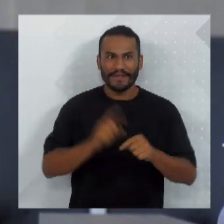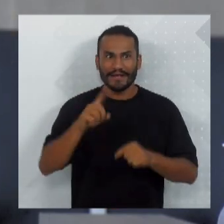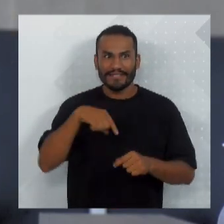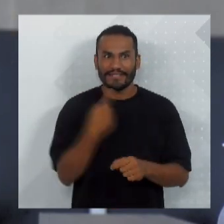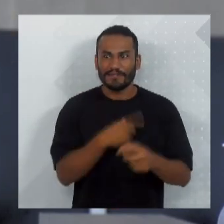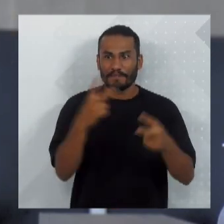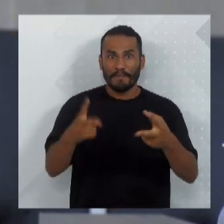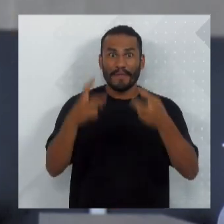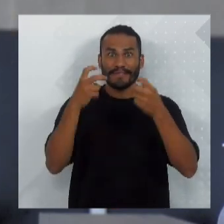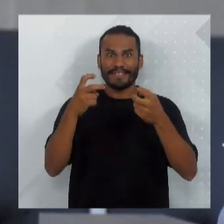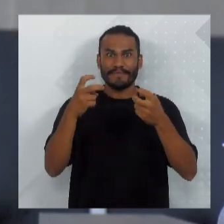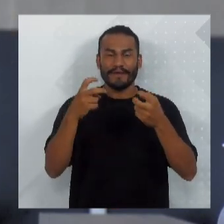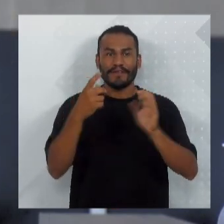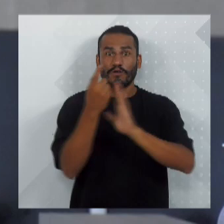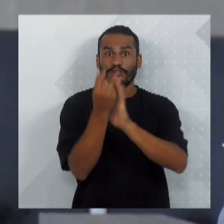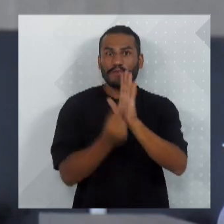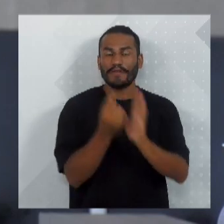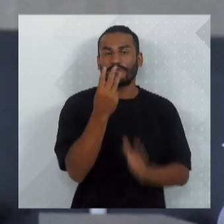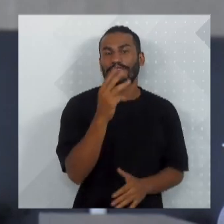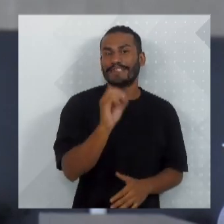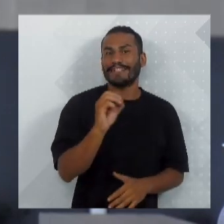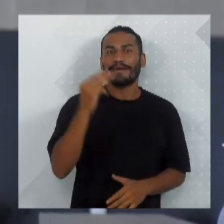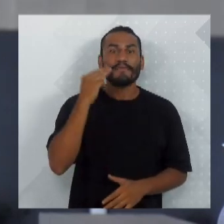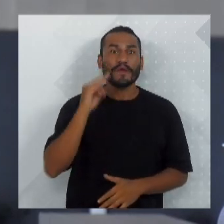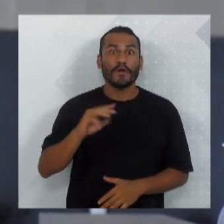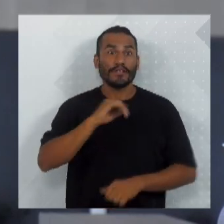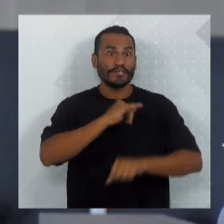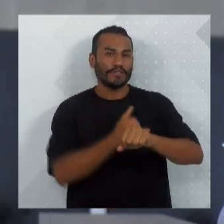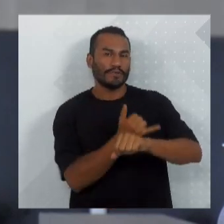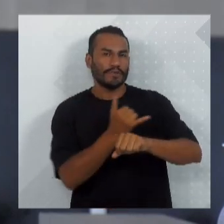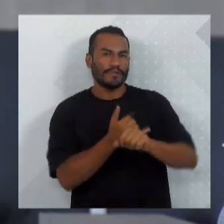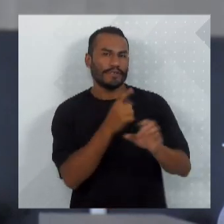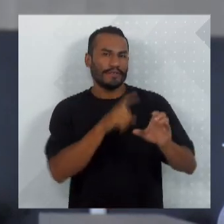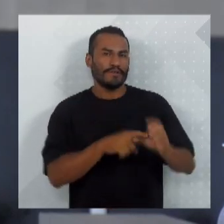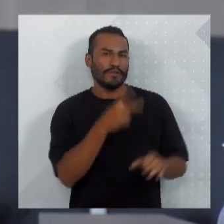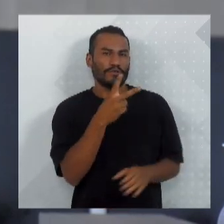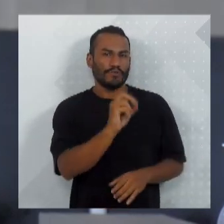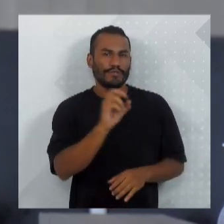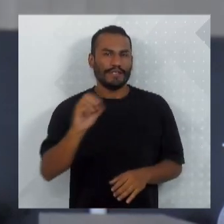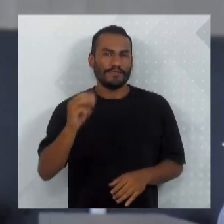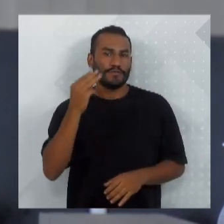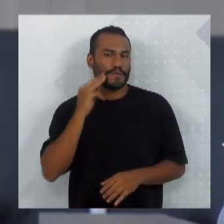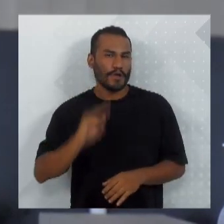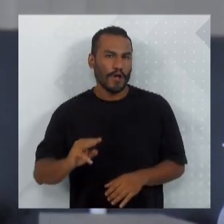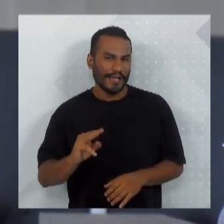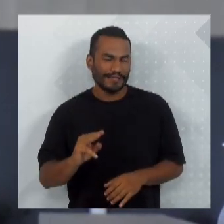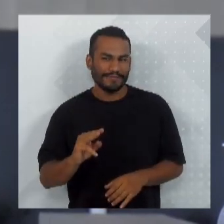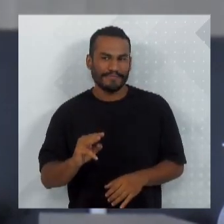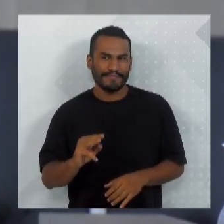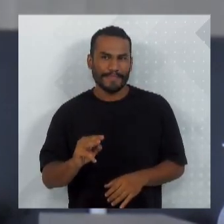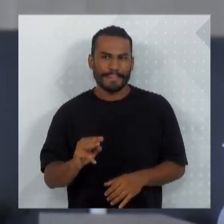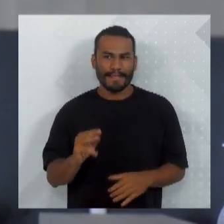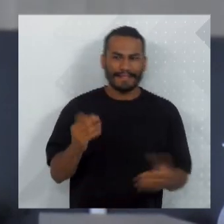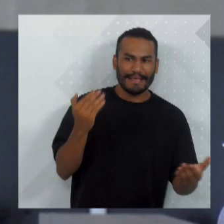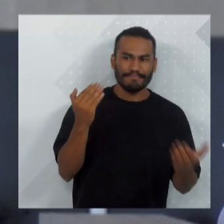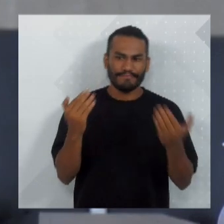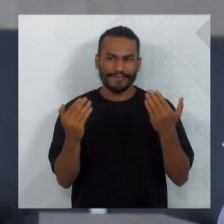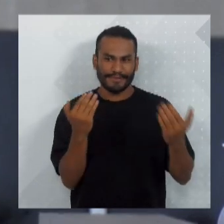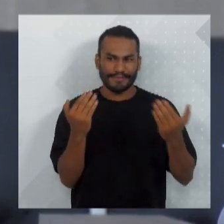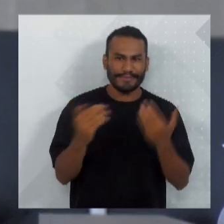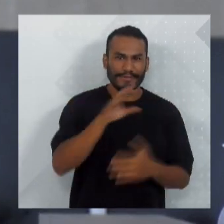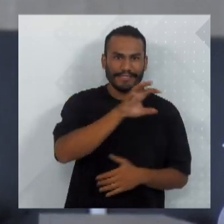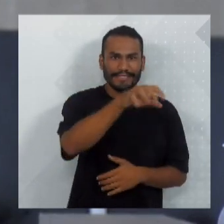percebe está até no orçamento de 30 milhões, mas Joinville está devendo em torno de 200 milhões de subsídios. Então, tem disparidade de alguns